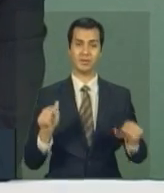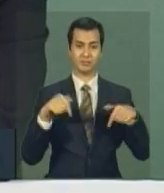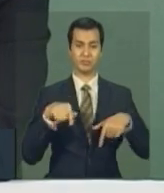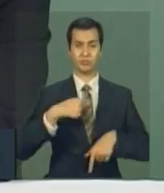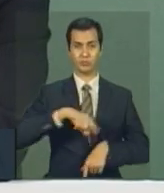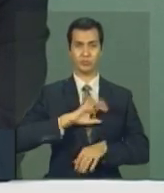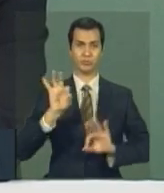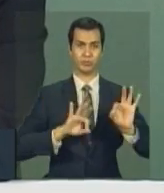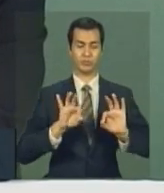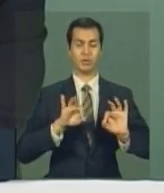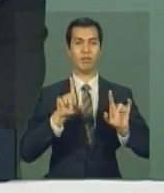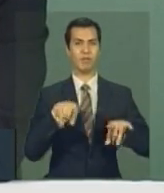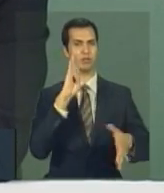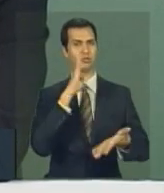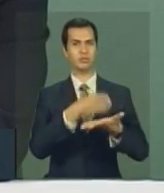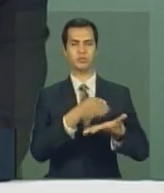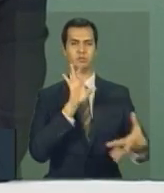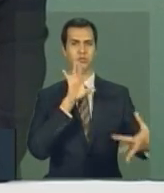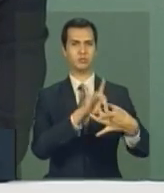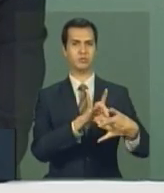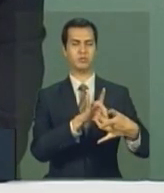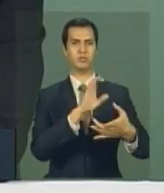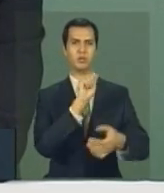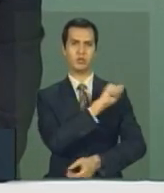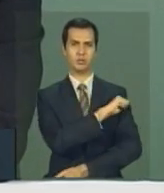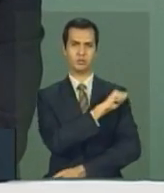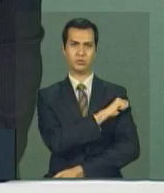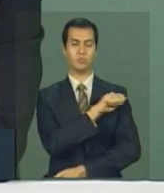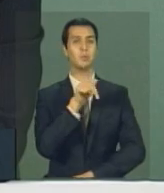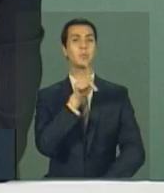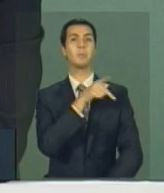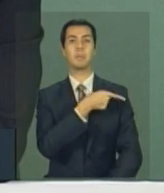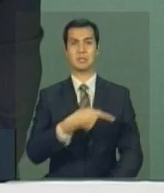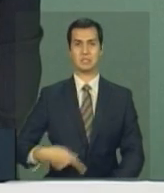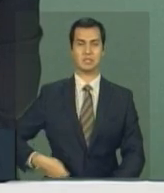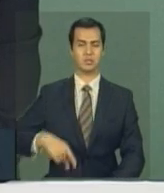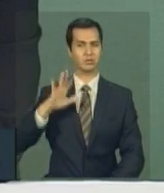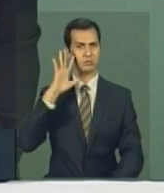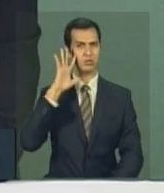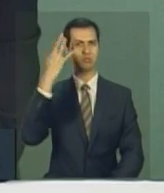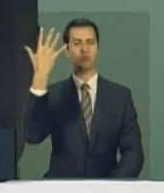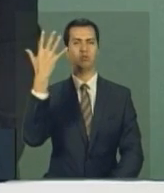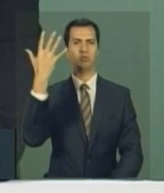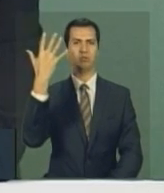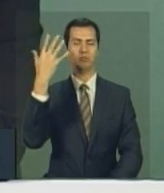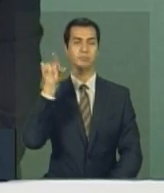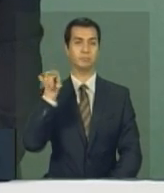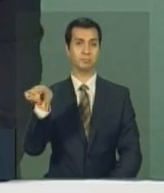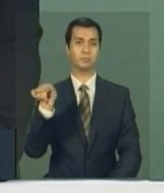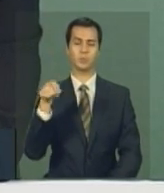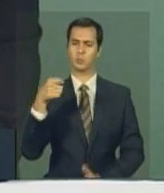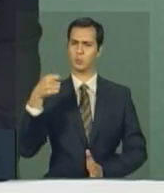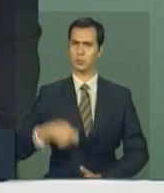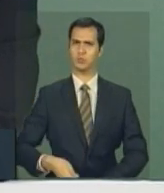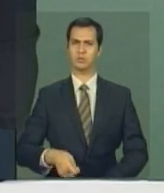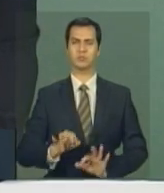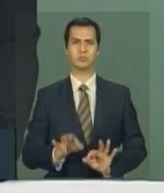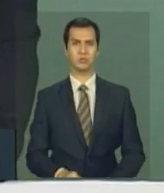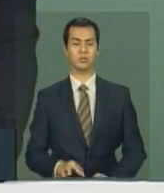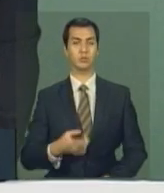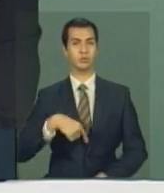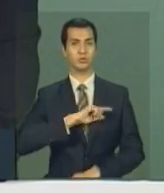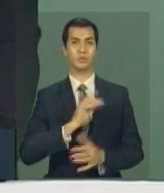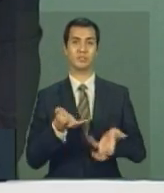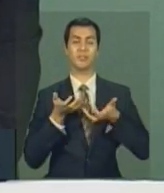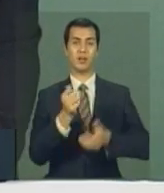Fronteiras, a relação é direta com o estudante. Isso a presidenta, desde o início, estabeleceu com muito rigor. Nós queremos